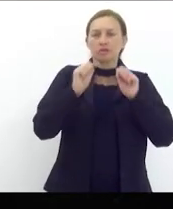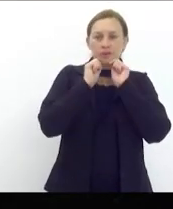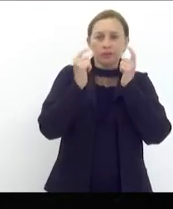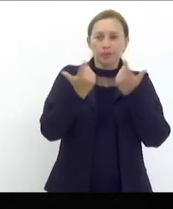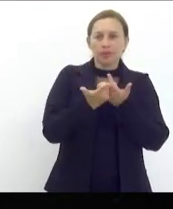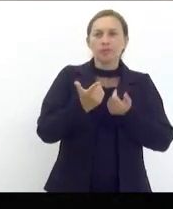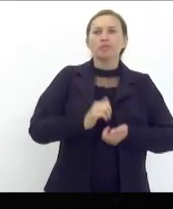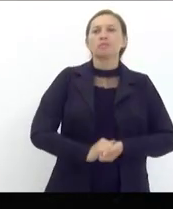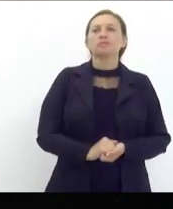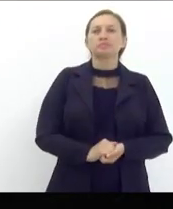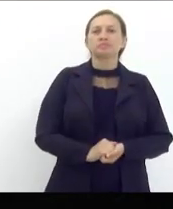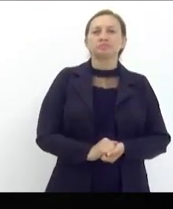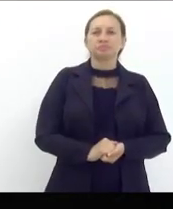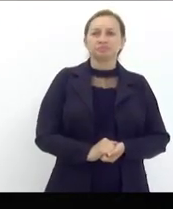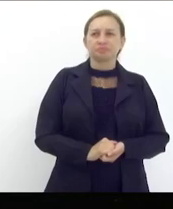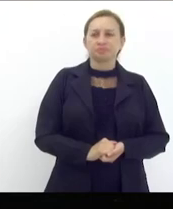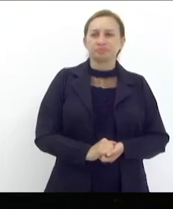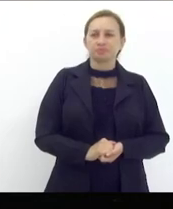legislativa